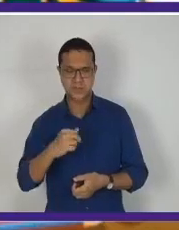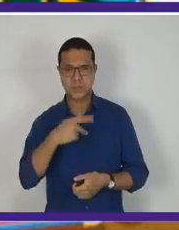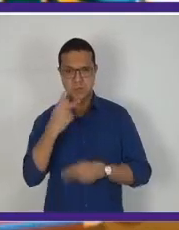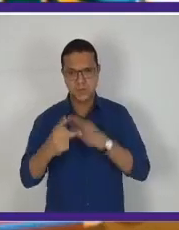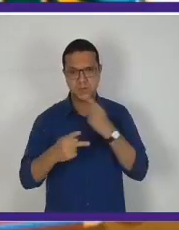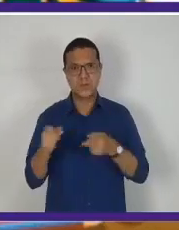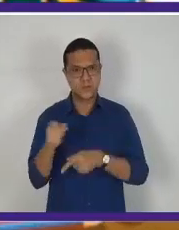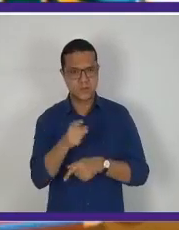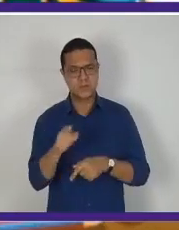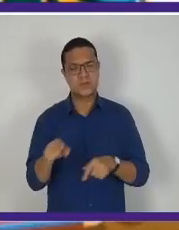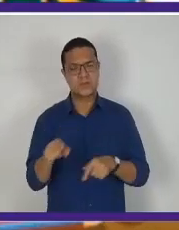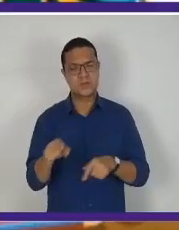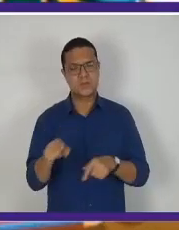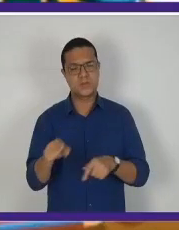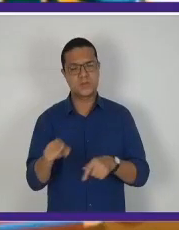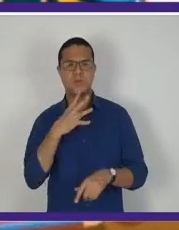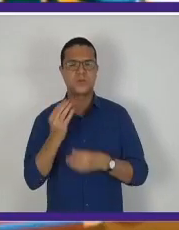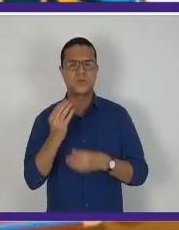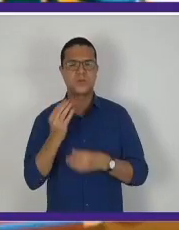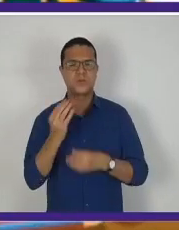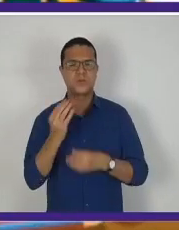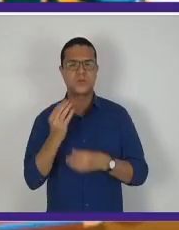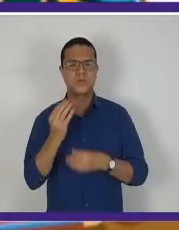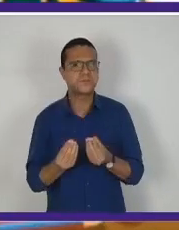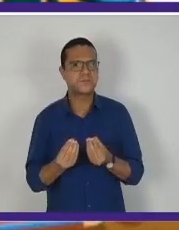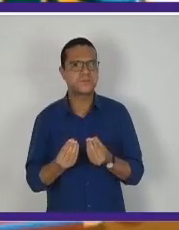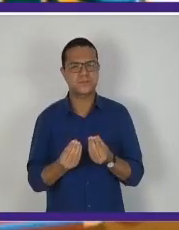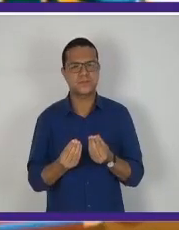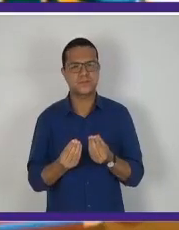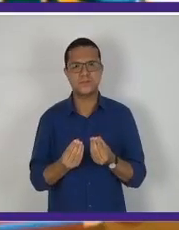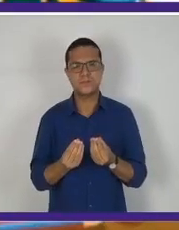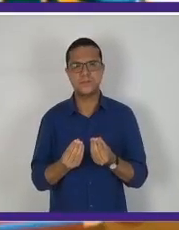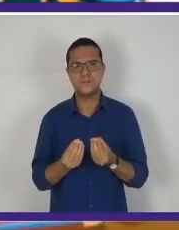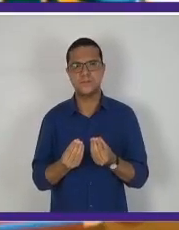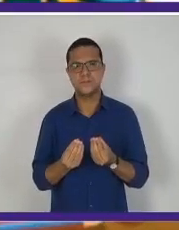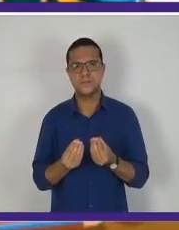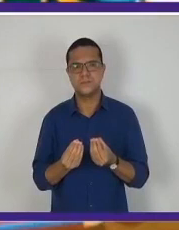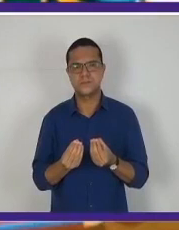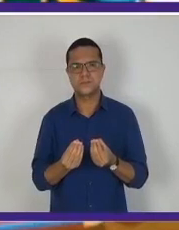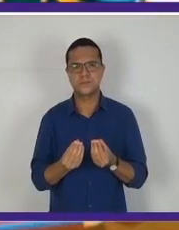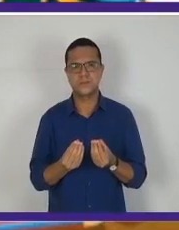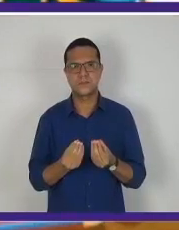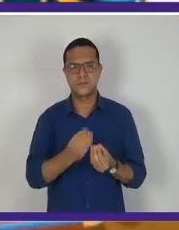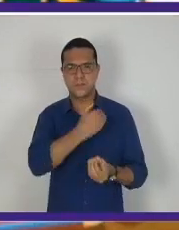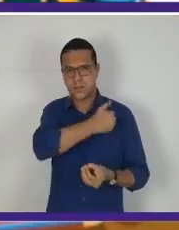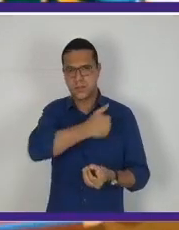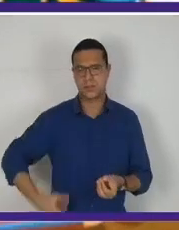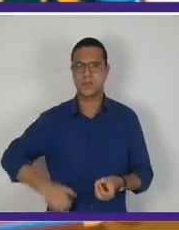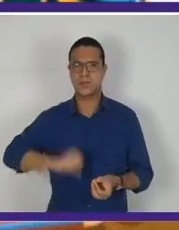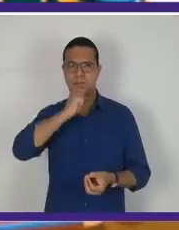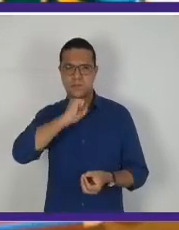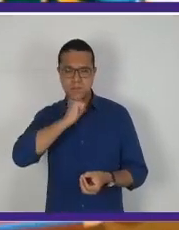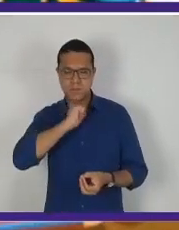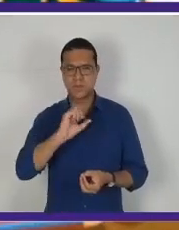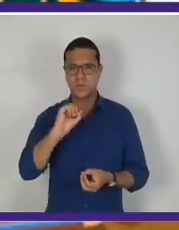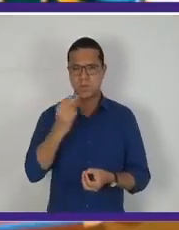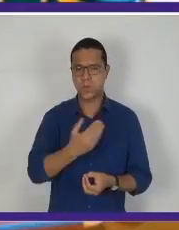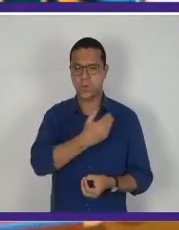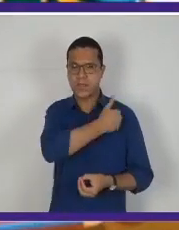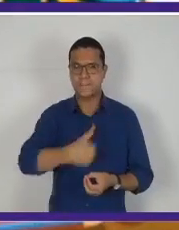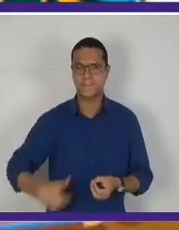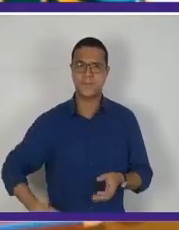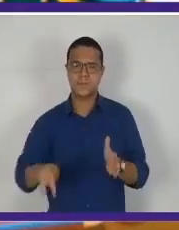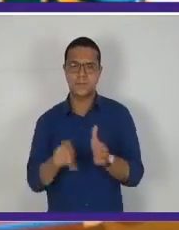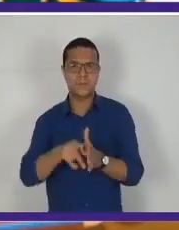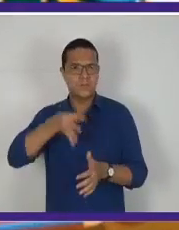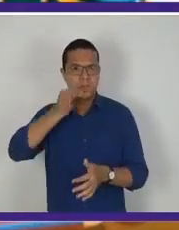vocês, também conhecida como a República Velha ou República do Café com Leite,